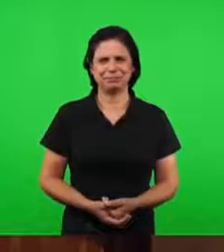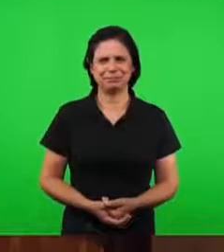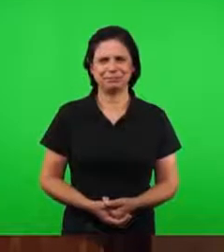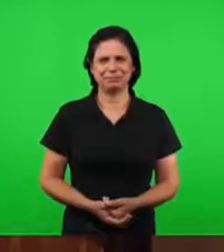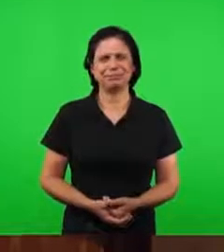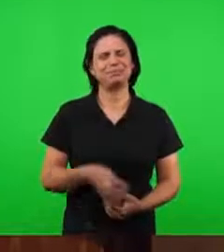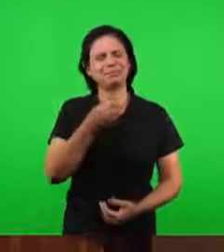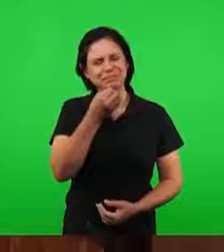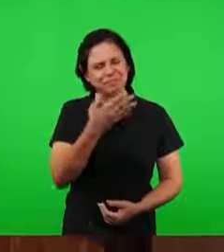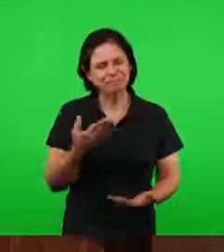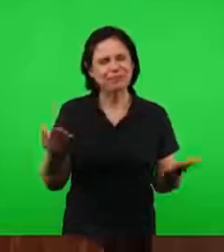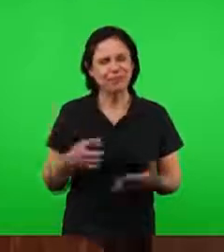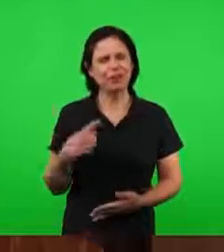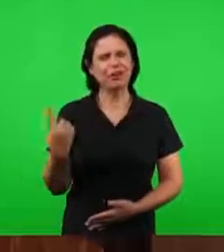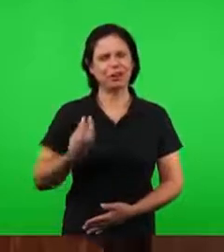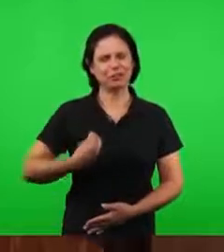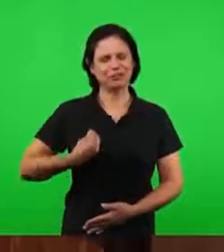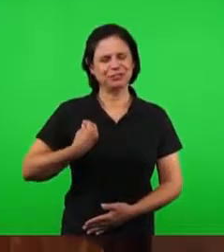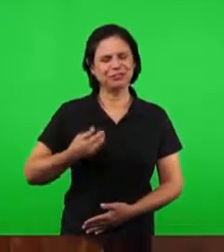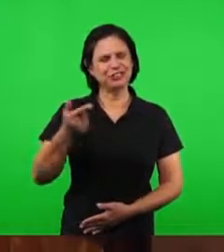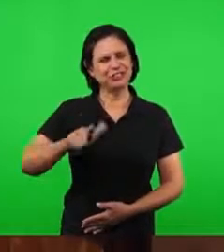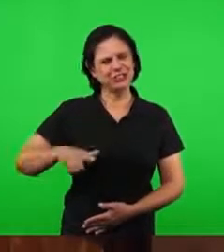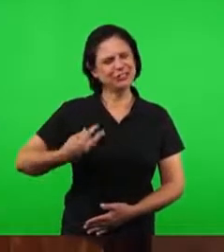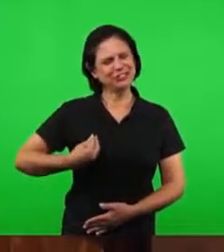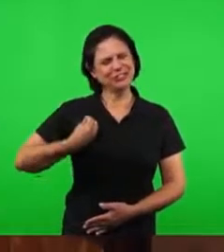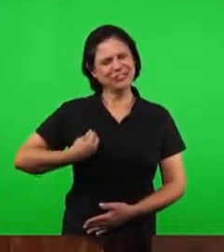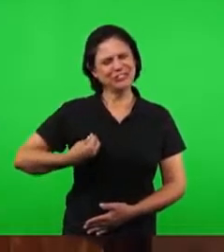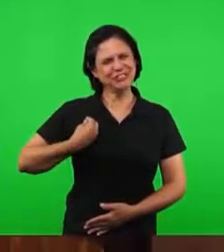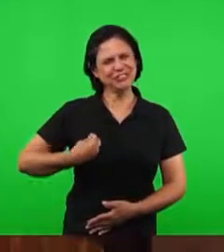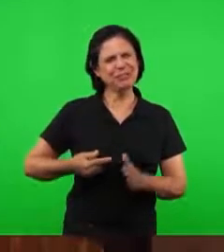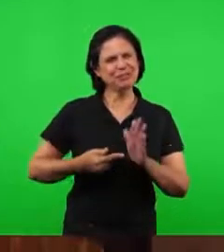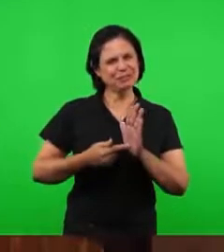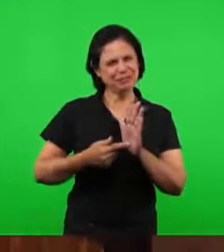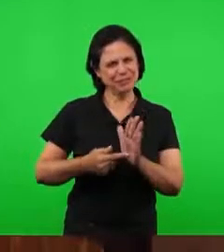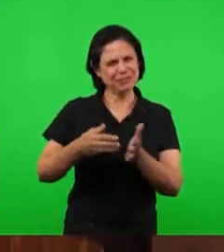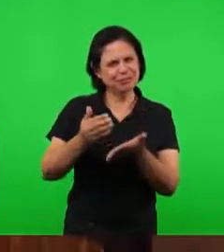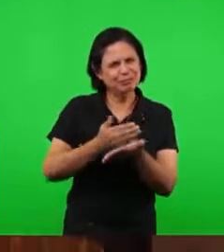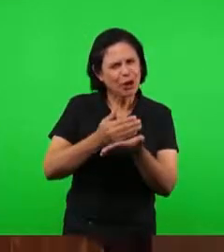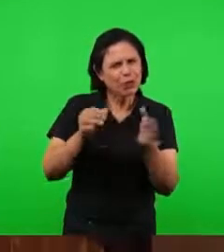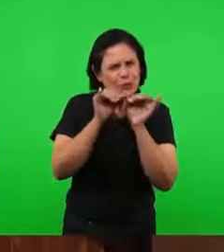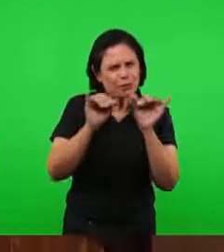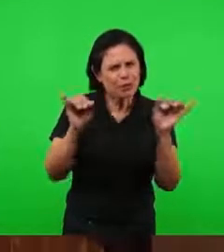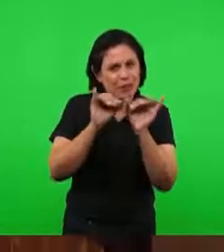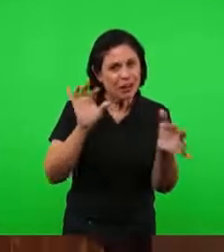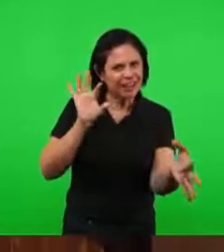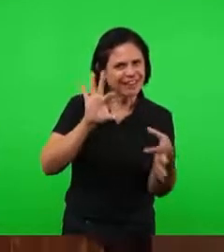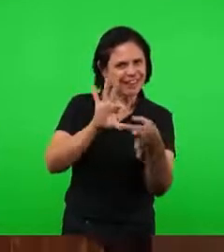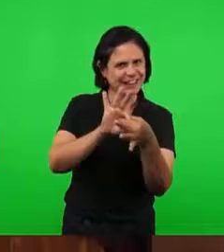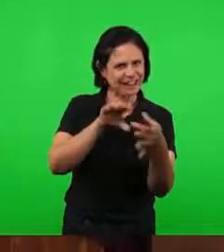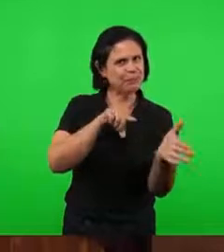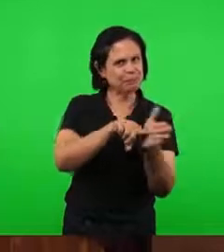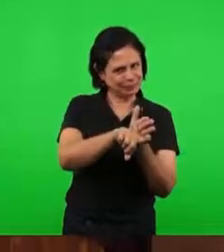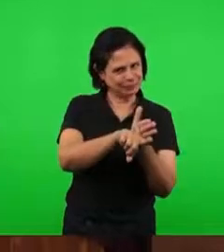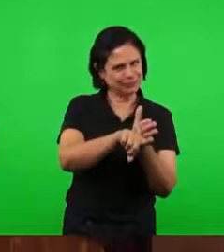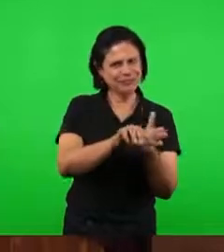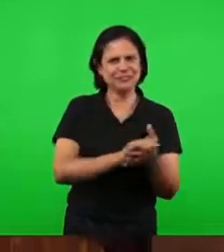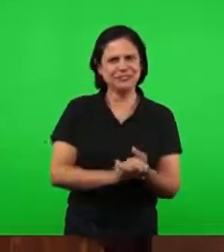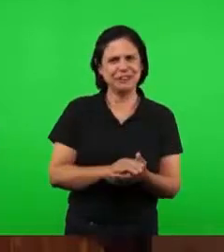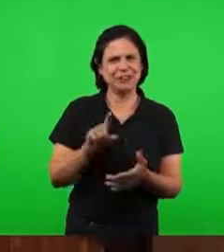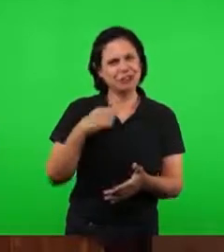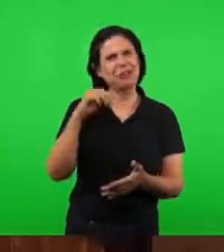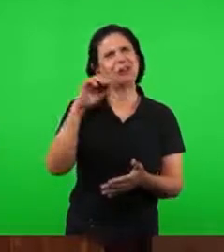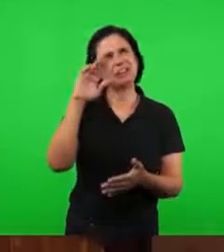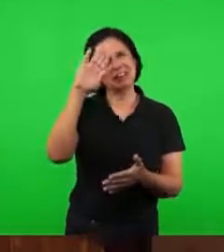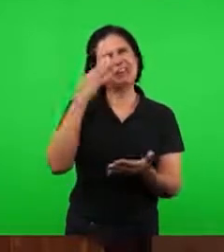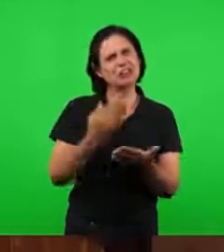Muito bem, irmãos, nós estamos aqui de volta para dar alguma informação relacionada à pergunta que foi feita. Acreditamos que o espaço de